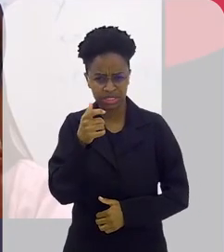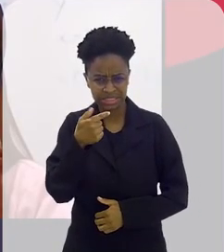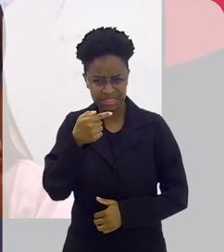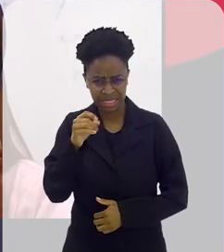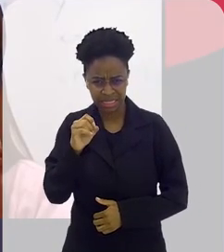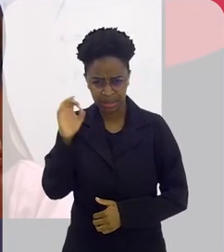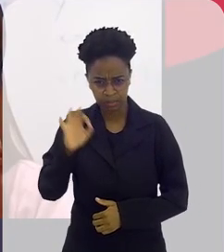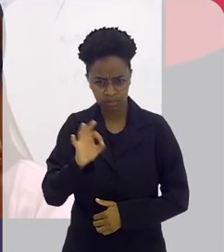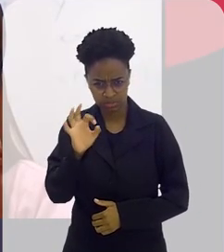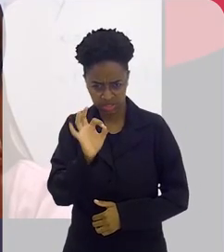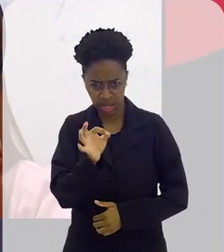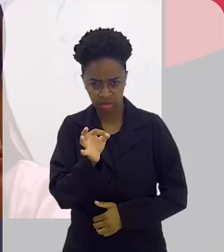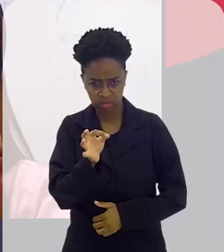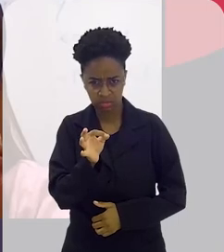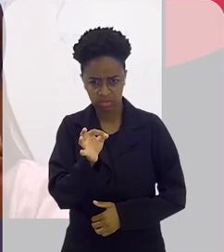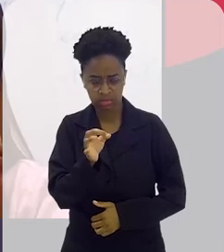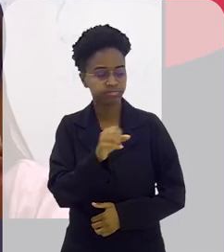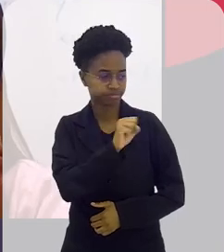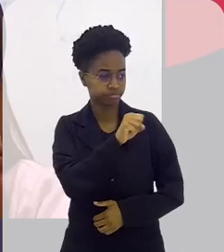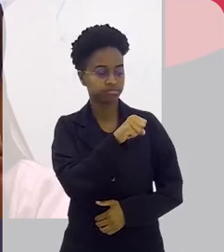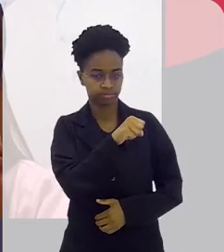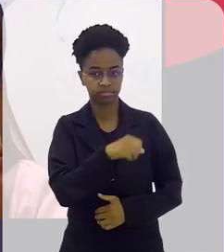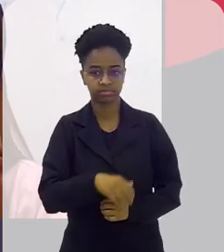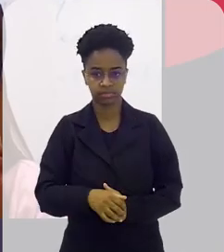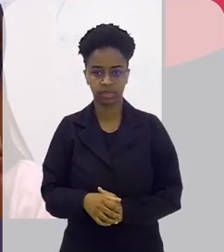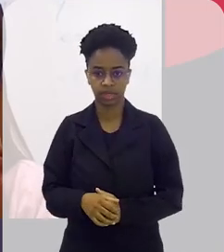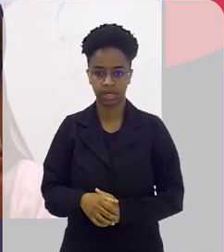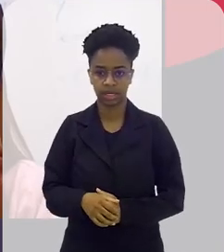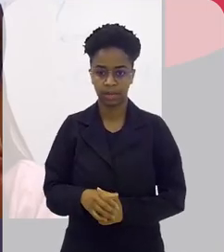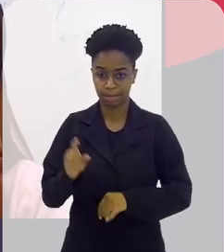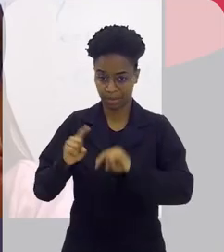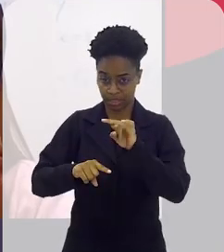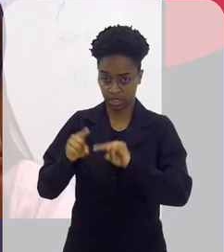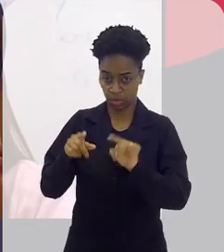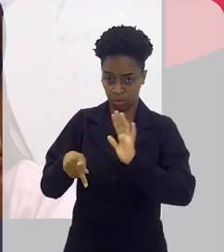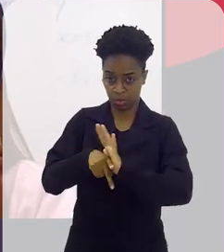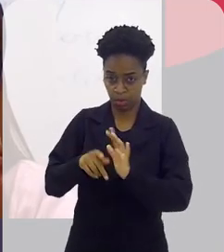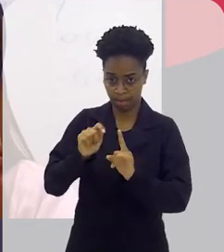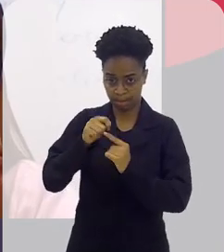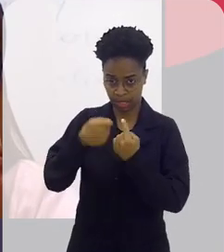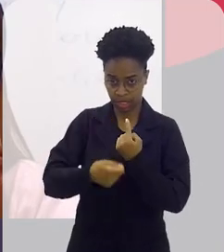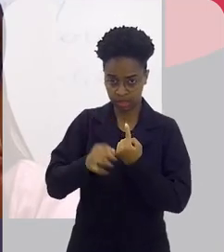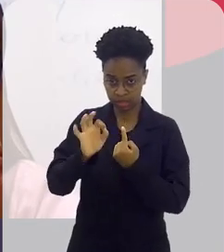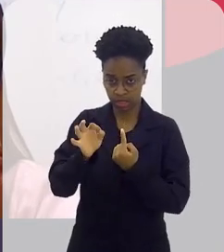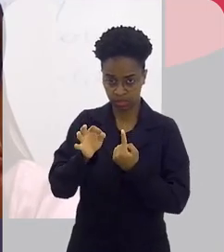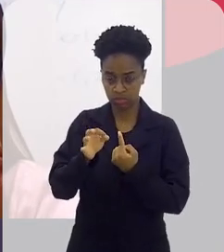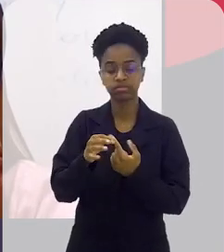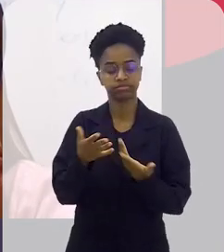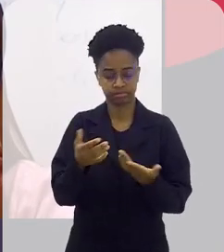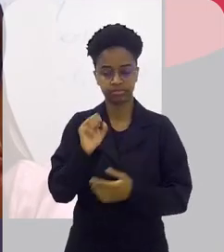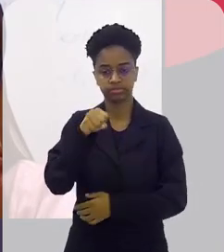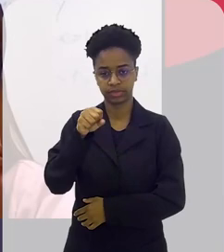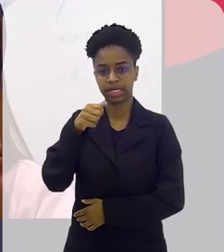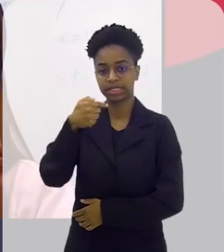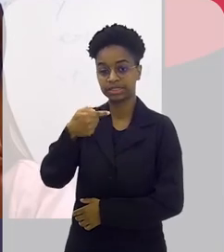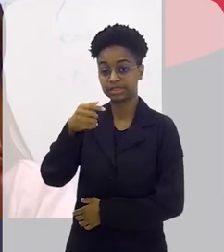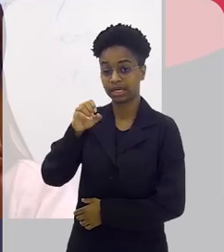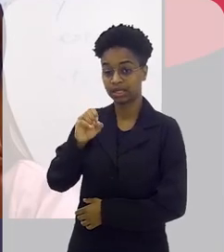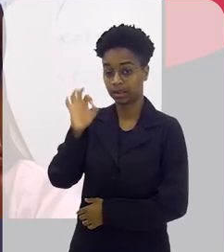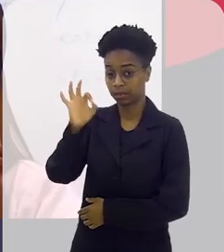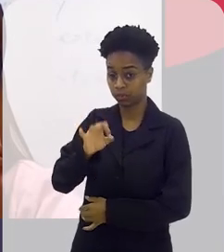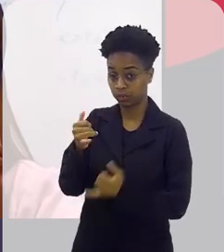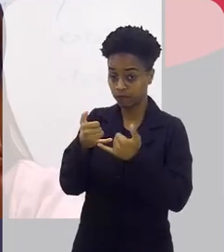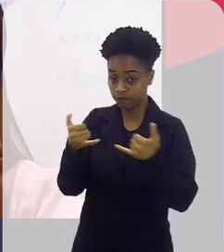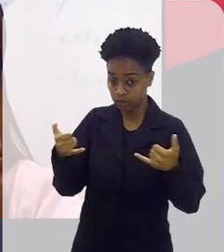70% do material da banana. Isso, 70%